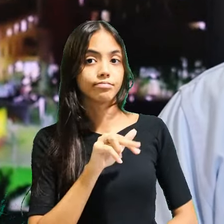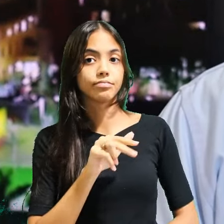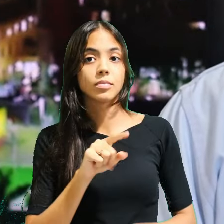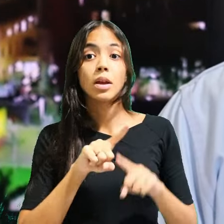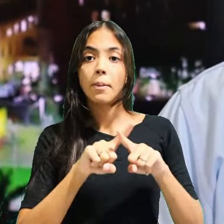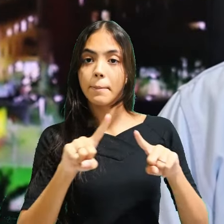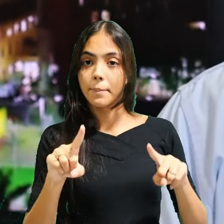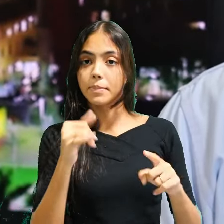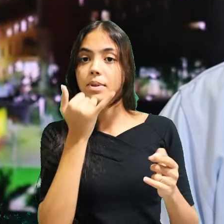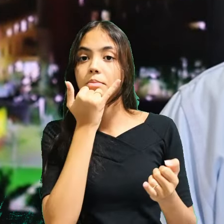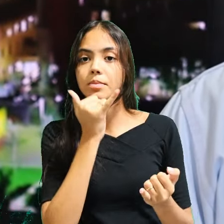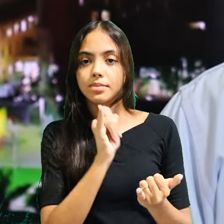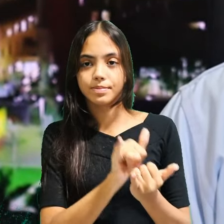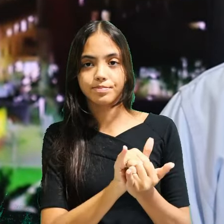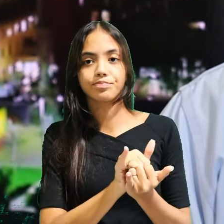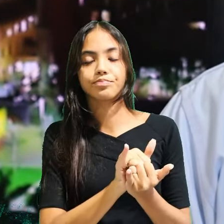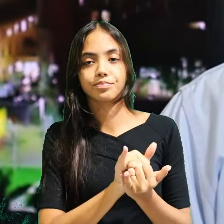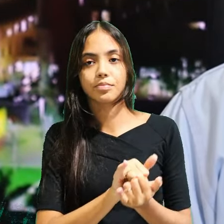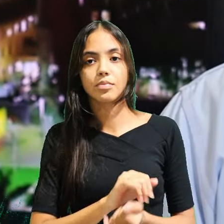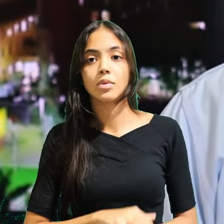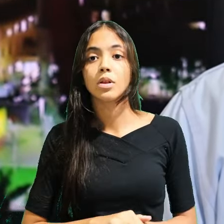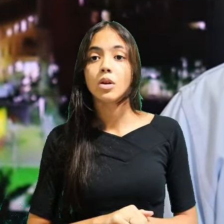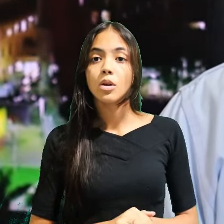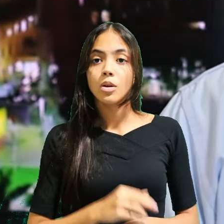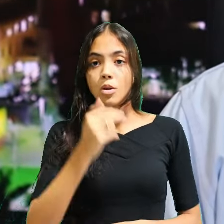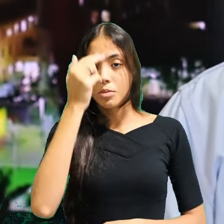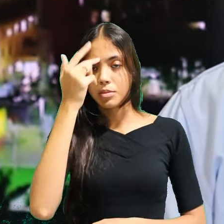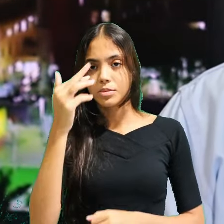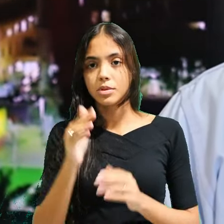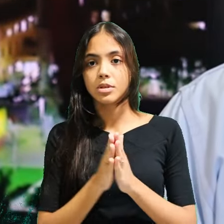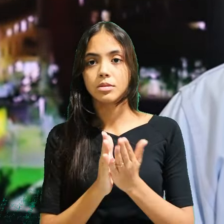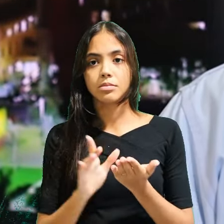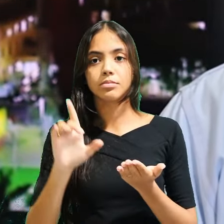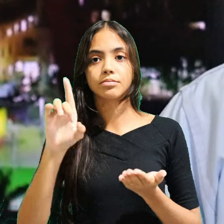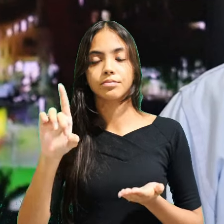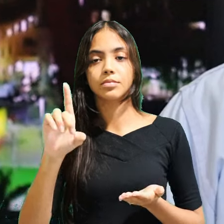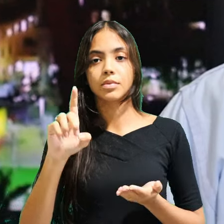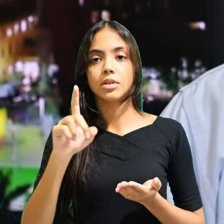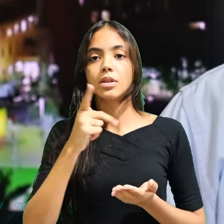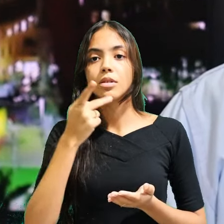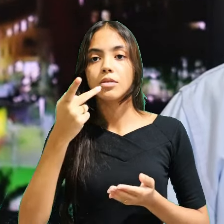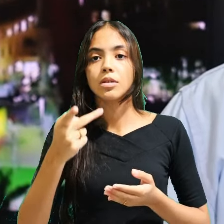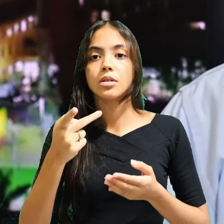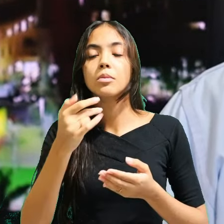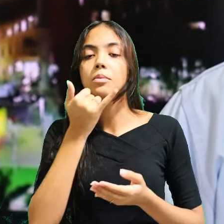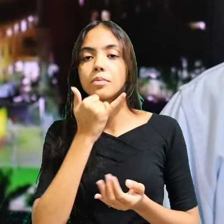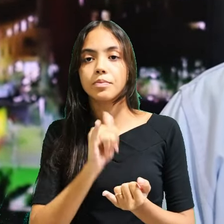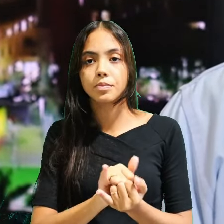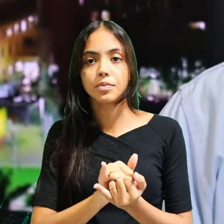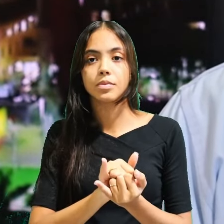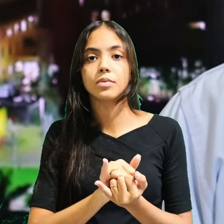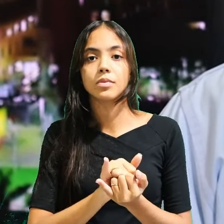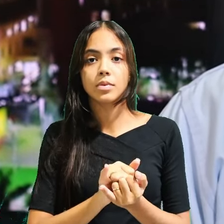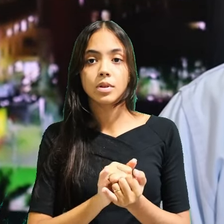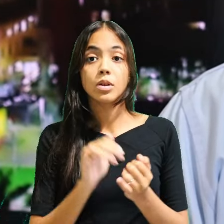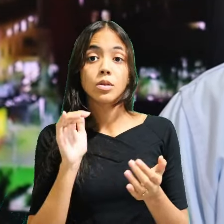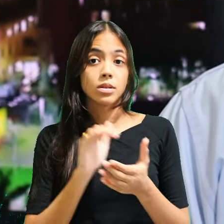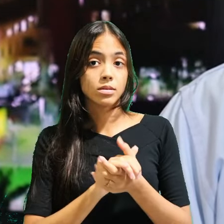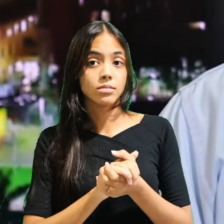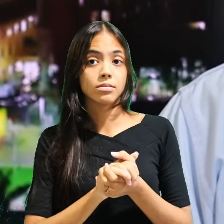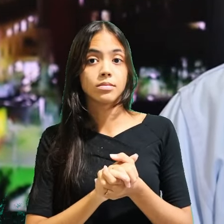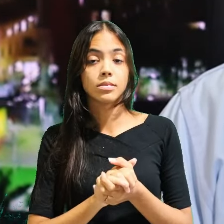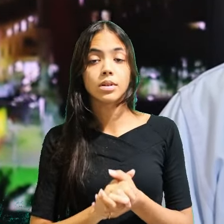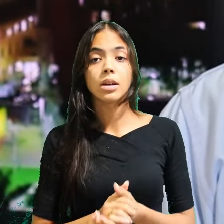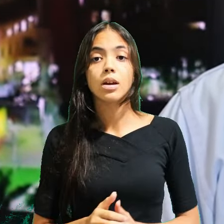Uma história bíblica que aborda o perdão, especialmente no casamento, é a do profeta